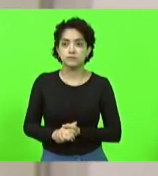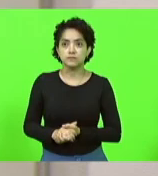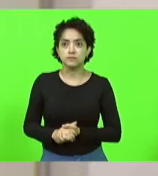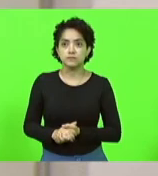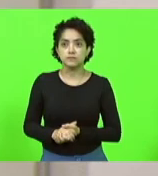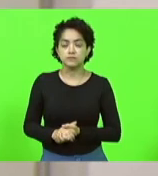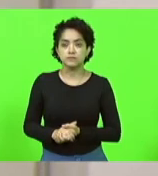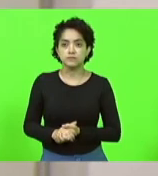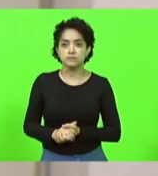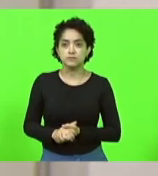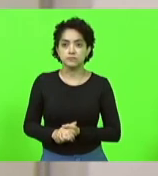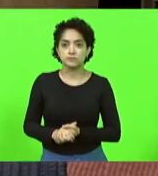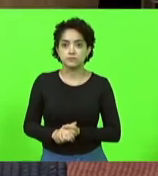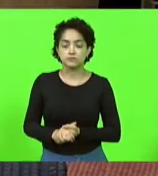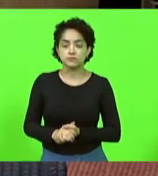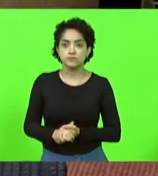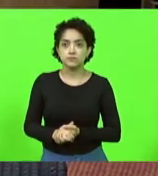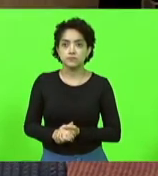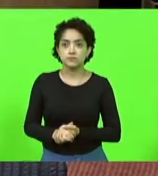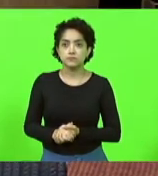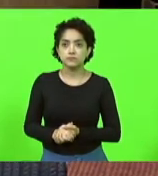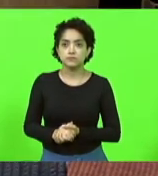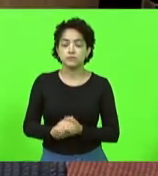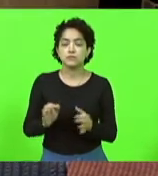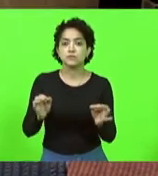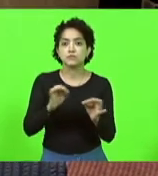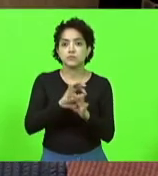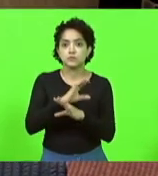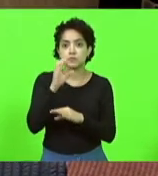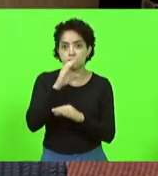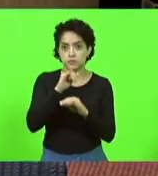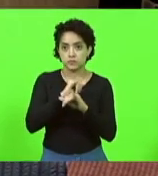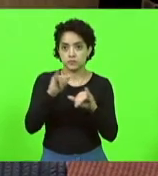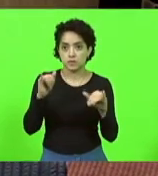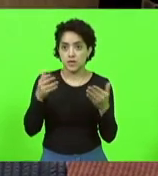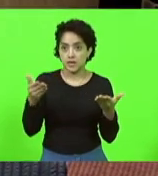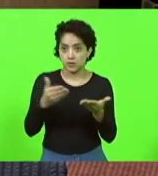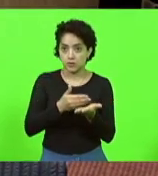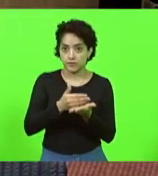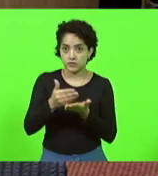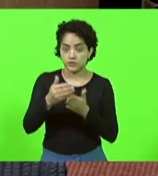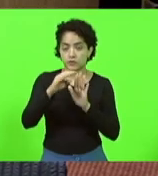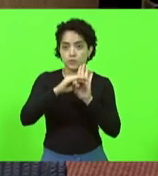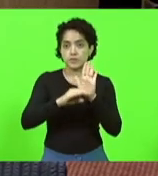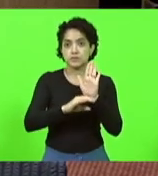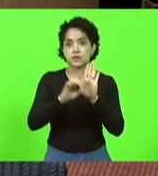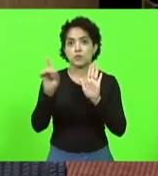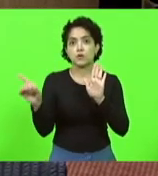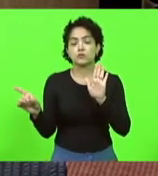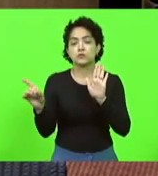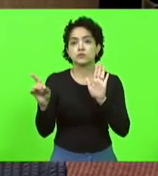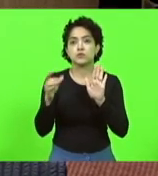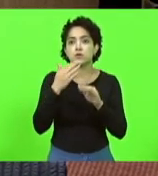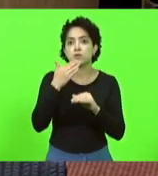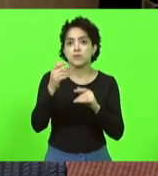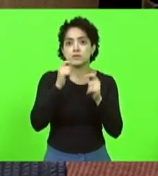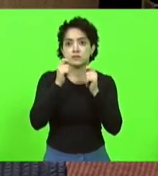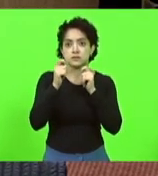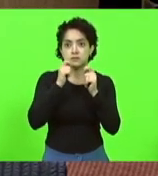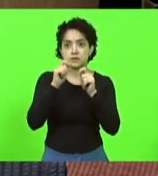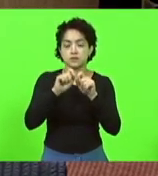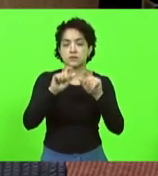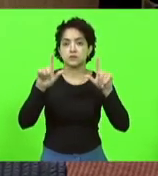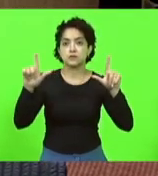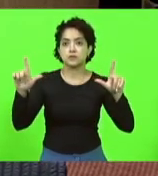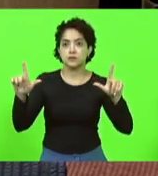Obrigado, deputado Alba. Fim das breves comunicações, passamos a ordem do dia. Peço assessoria que abra o painel